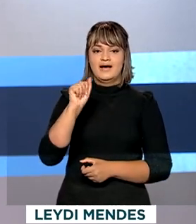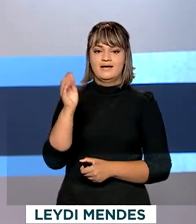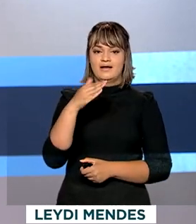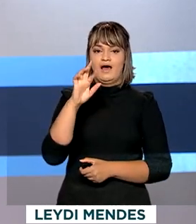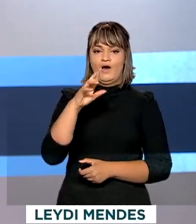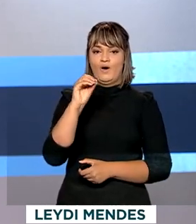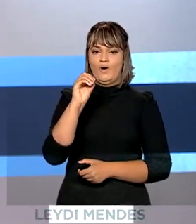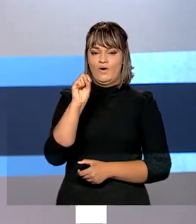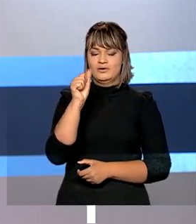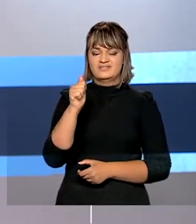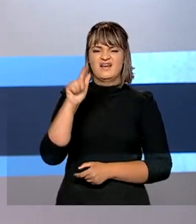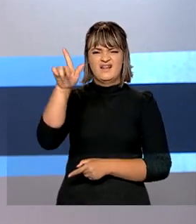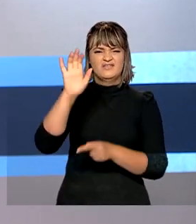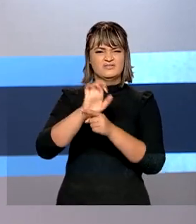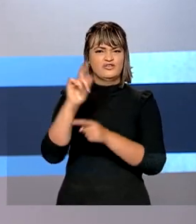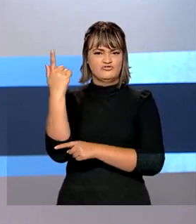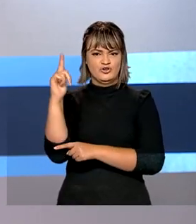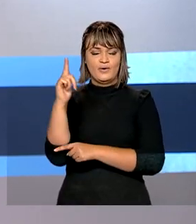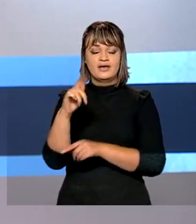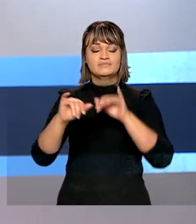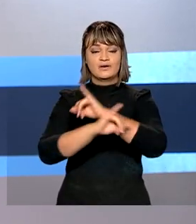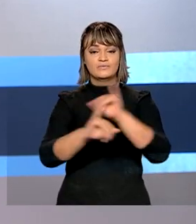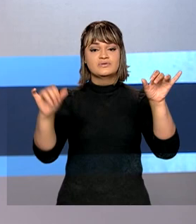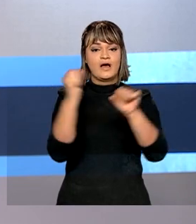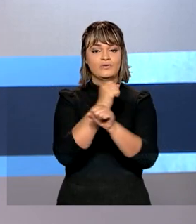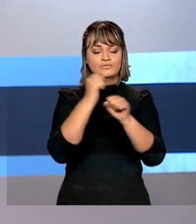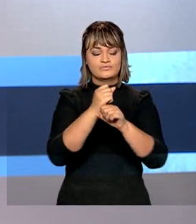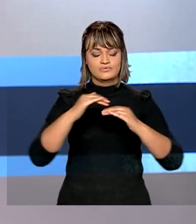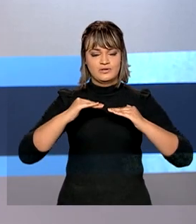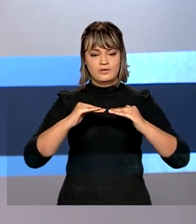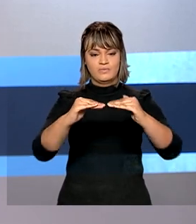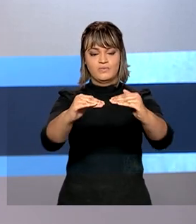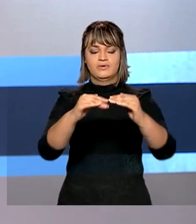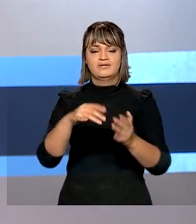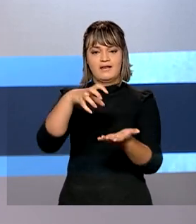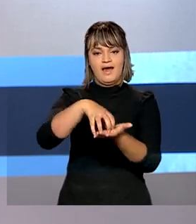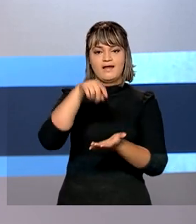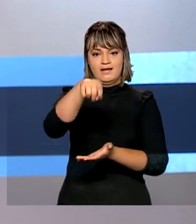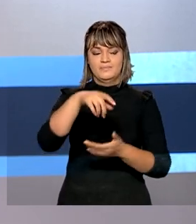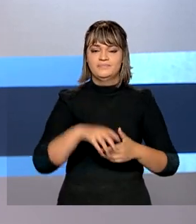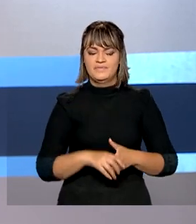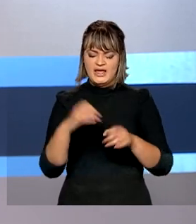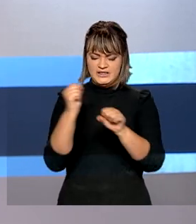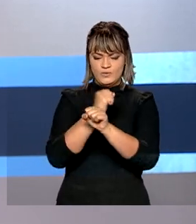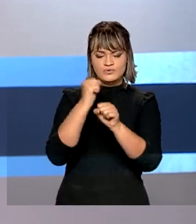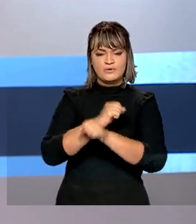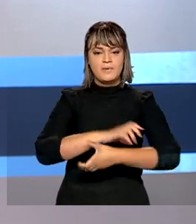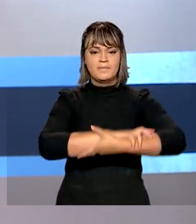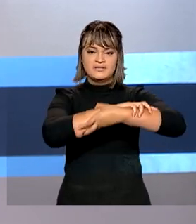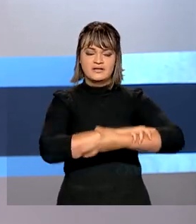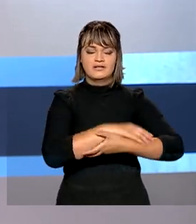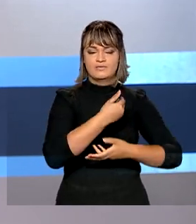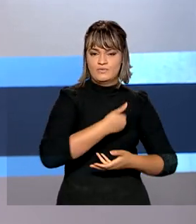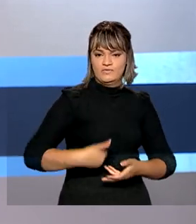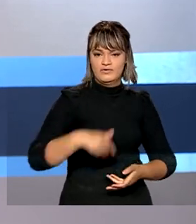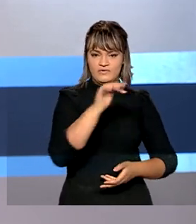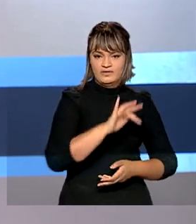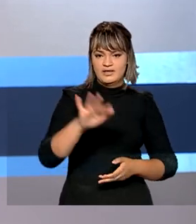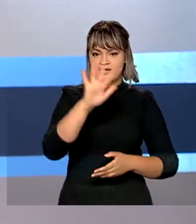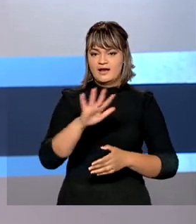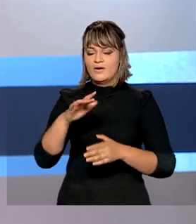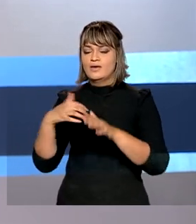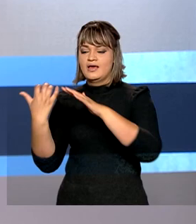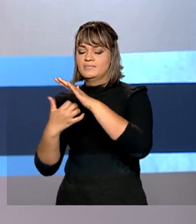Goiás, para anunciar a construção da Ferrovia de Integração do Centro-Oeste. A obra é uma parceria entre o governo federal e a